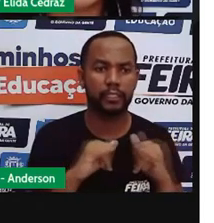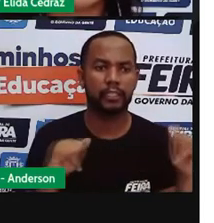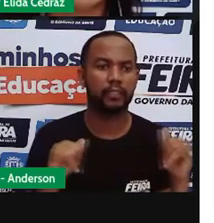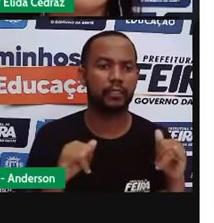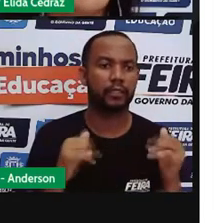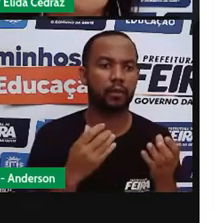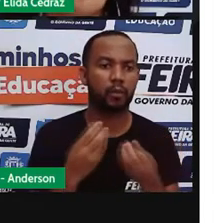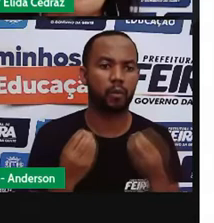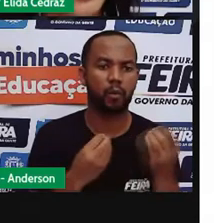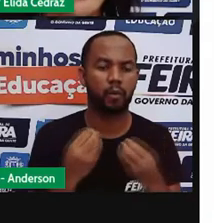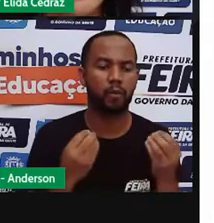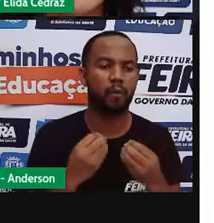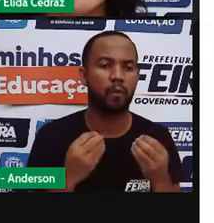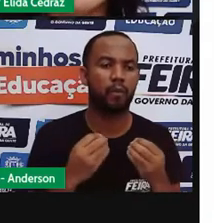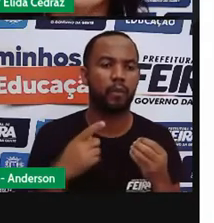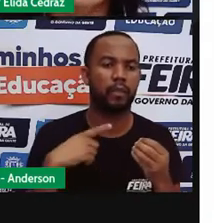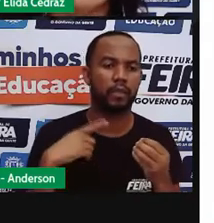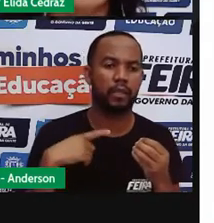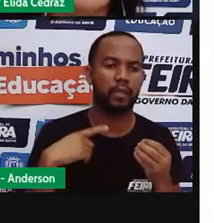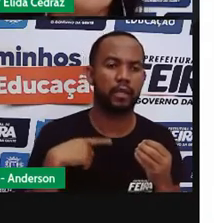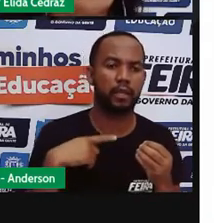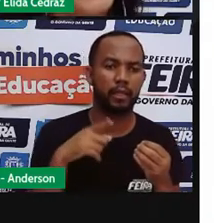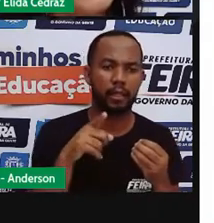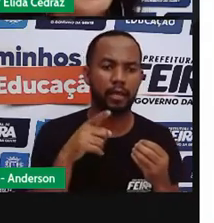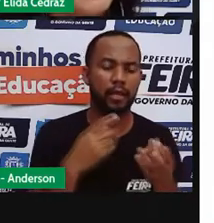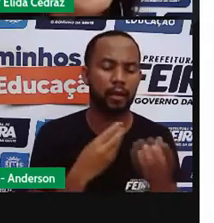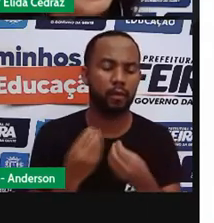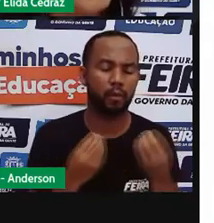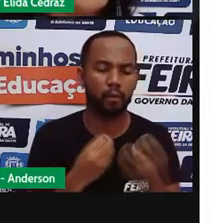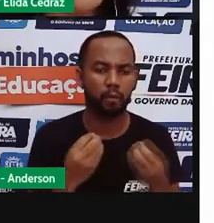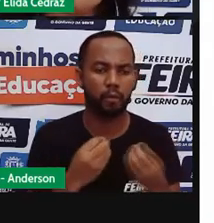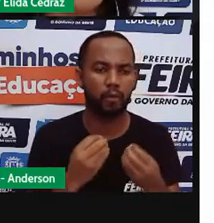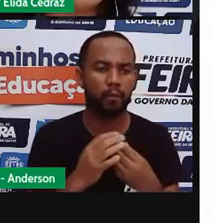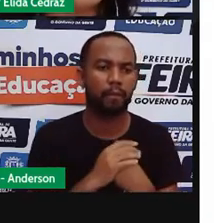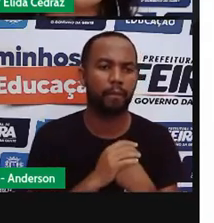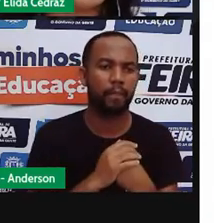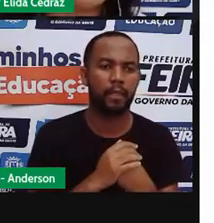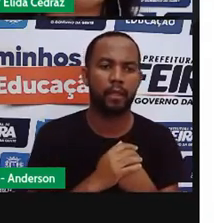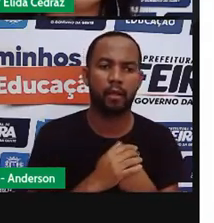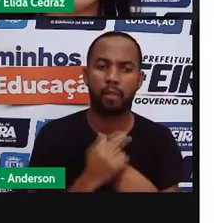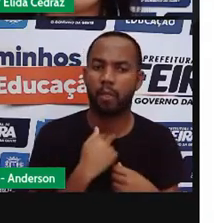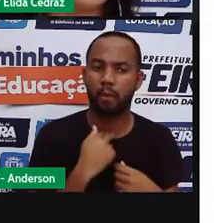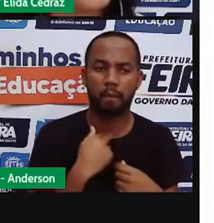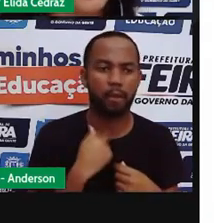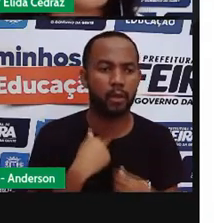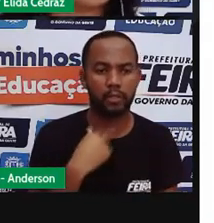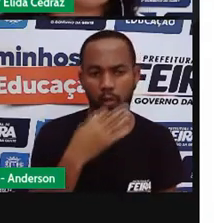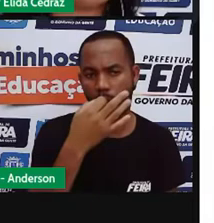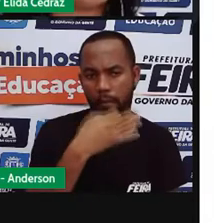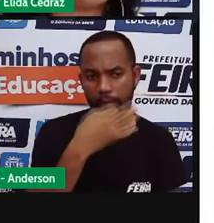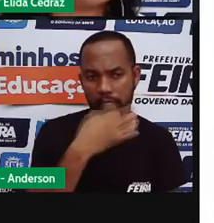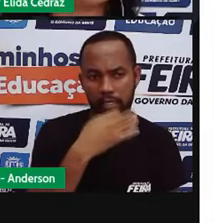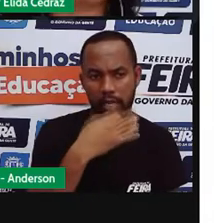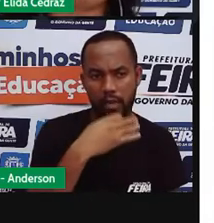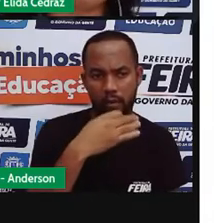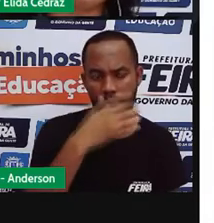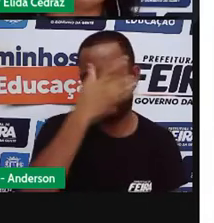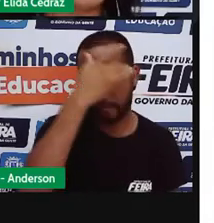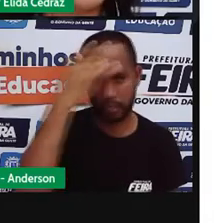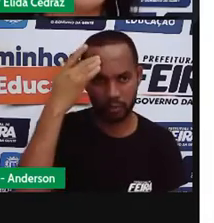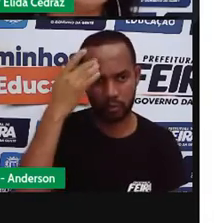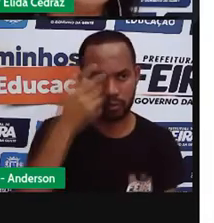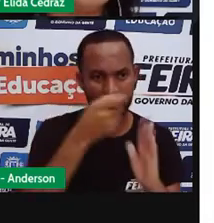notícia, reportagem. Eles são imparciais. Não podem ter a opinião de quem escreveu. É